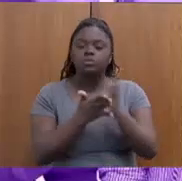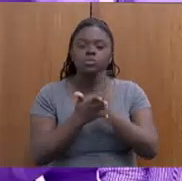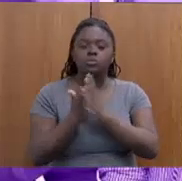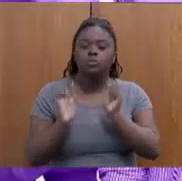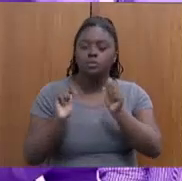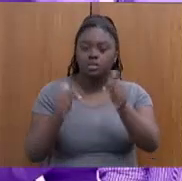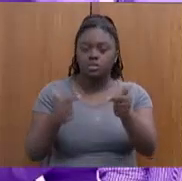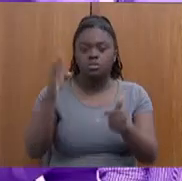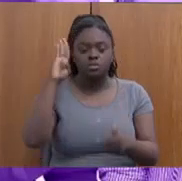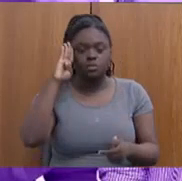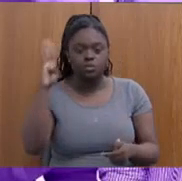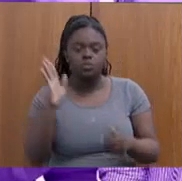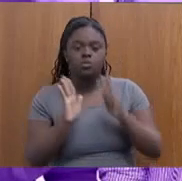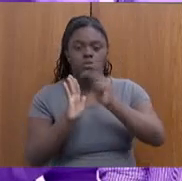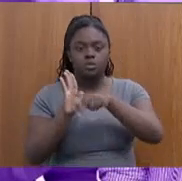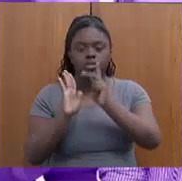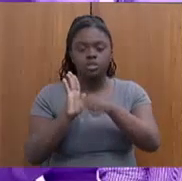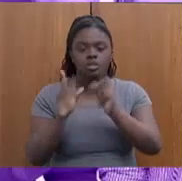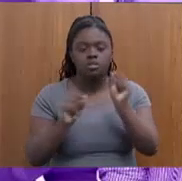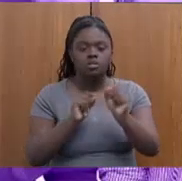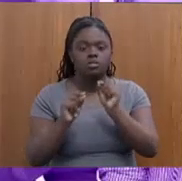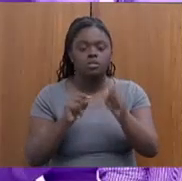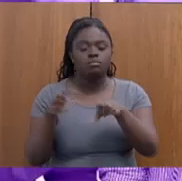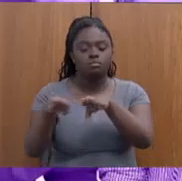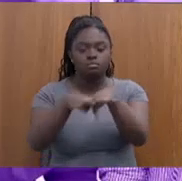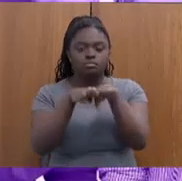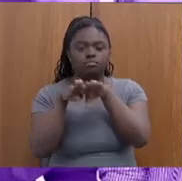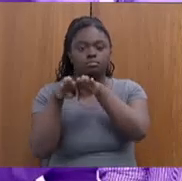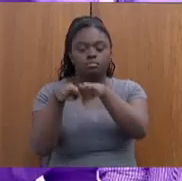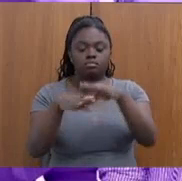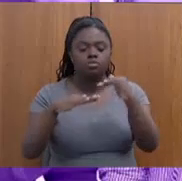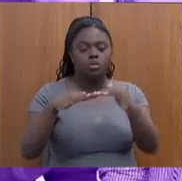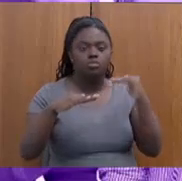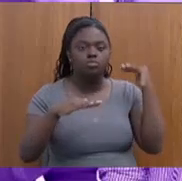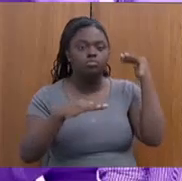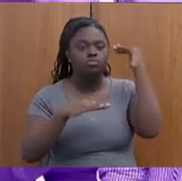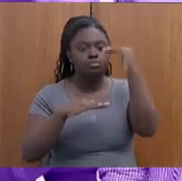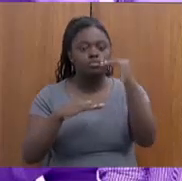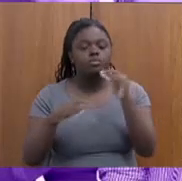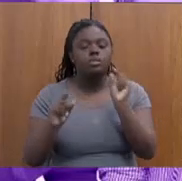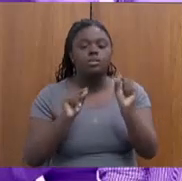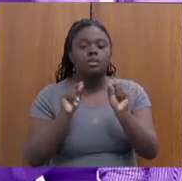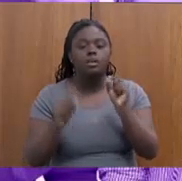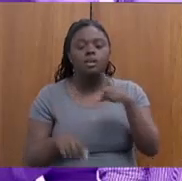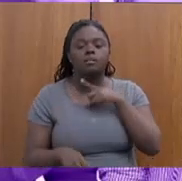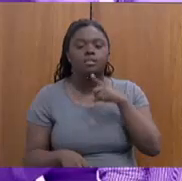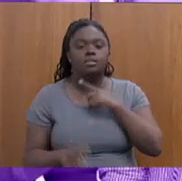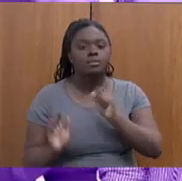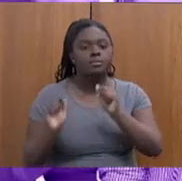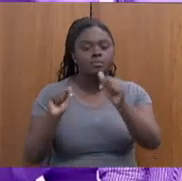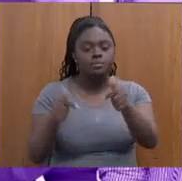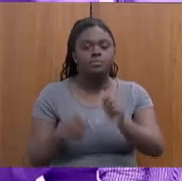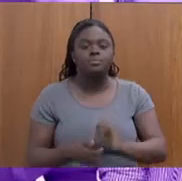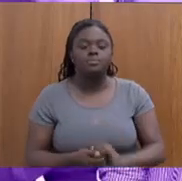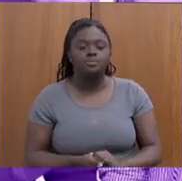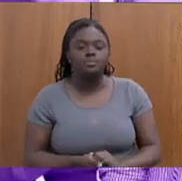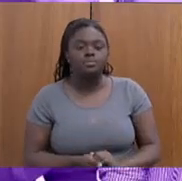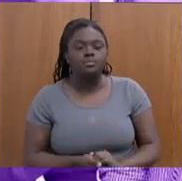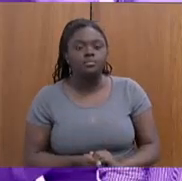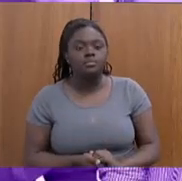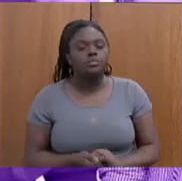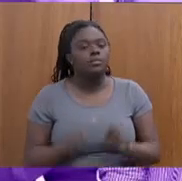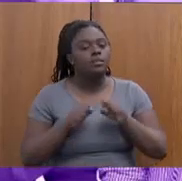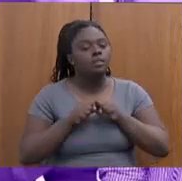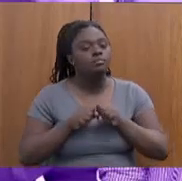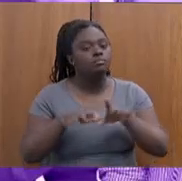prioritárias com o projeto Equidade para Superar Fronteiras, que vão ter as seguintes ações. Campanha de disseminação